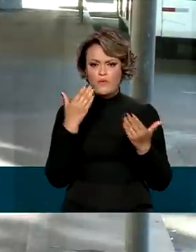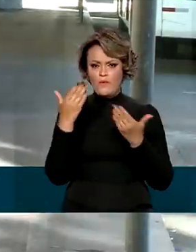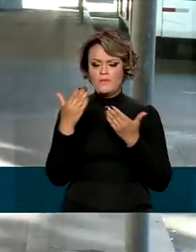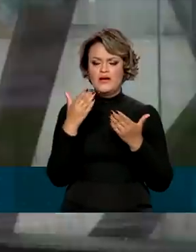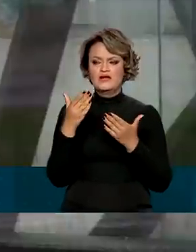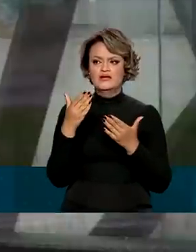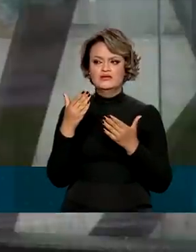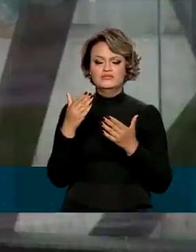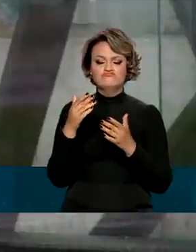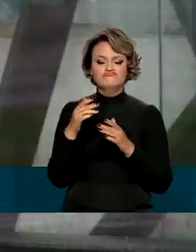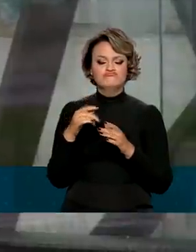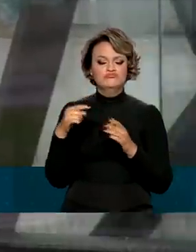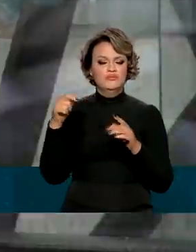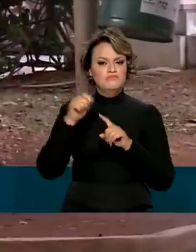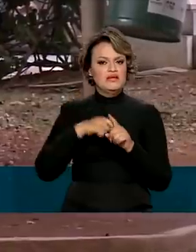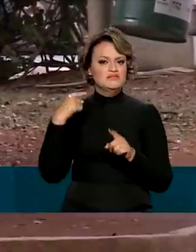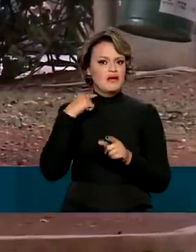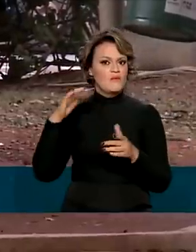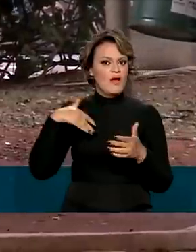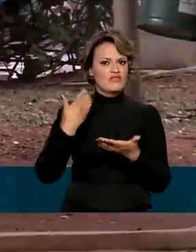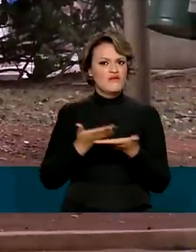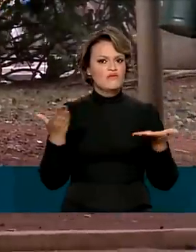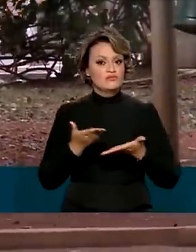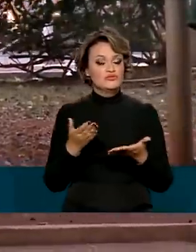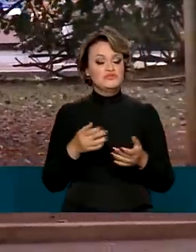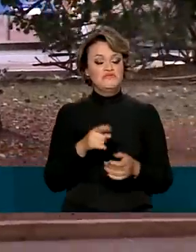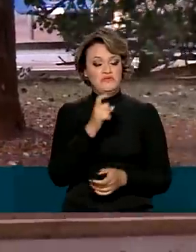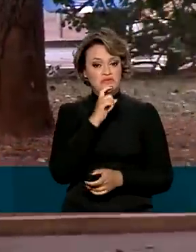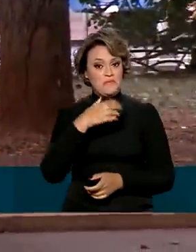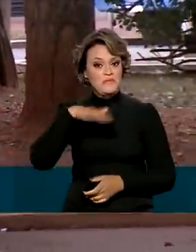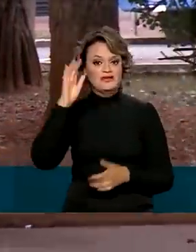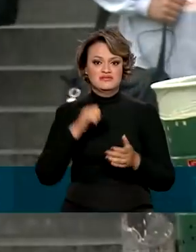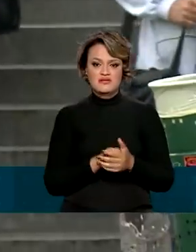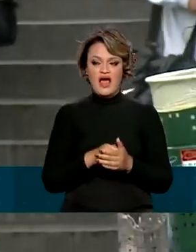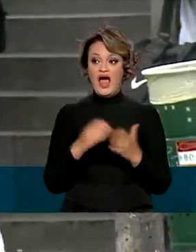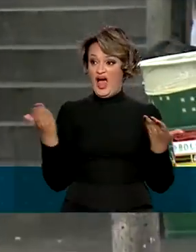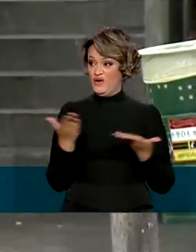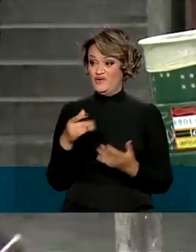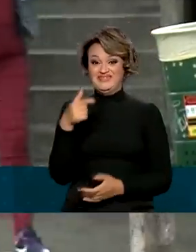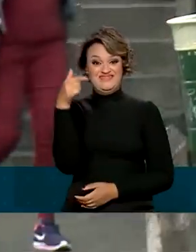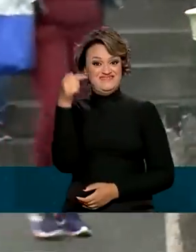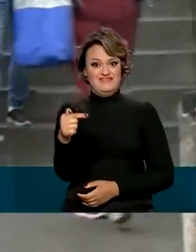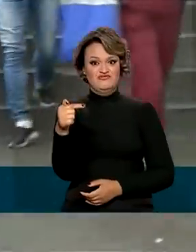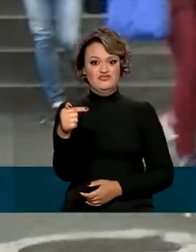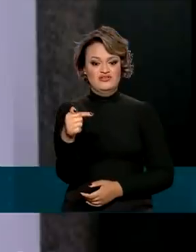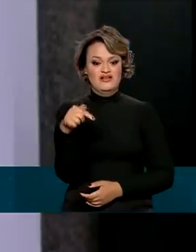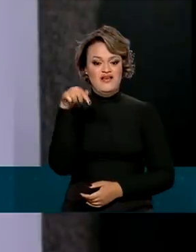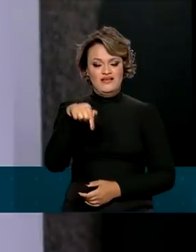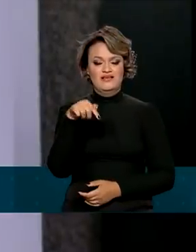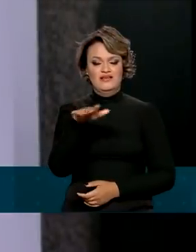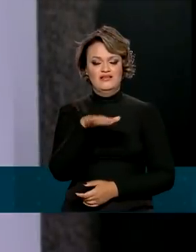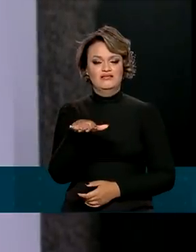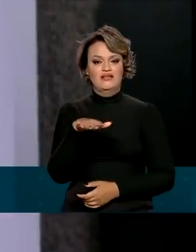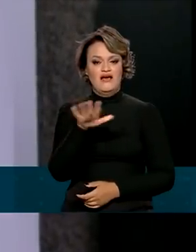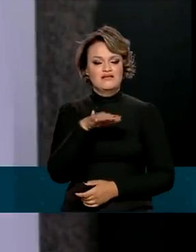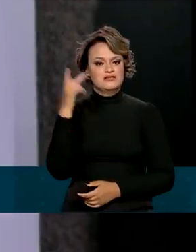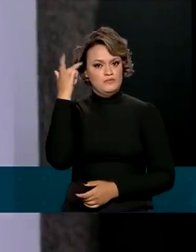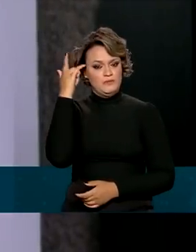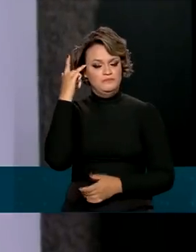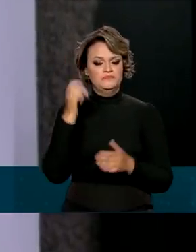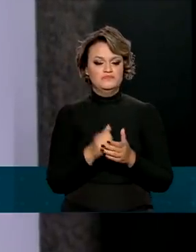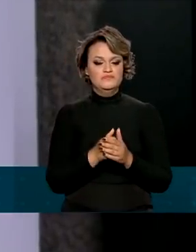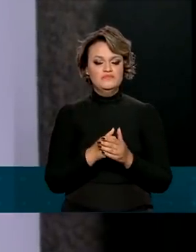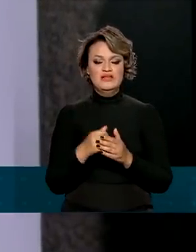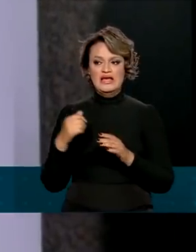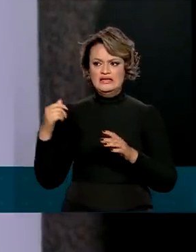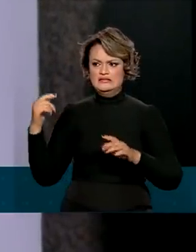o início da série histórica. E hoje já estamos com 7 graus e sensação térmica aqui na zona oeste de São Paulo. E em paralelo